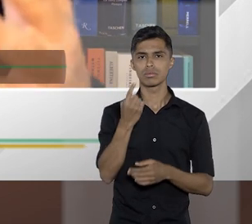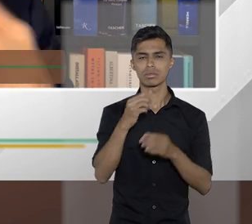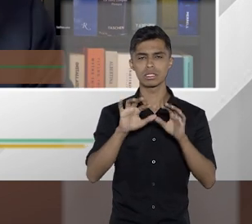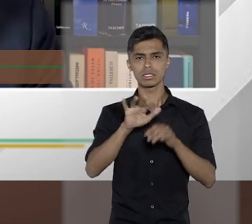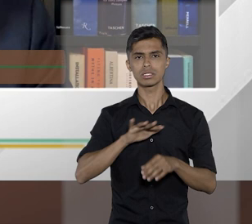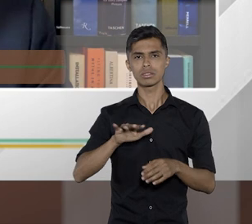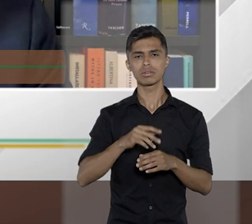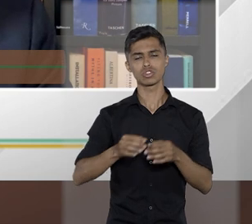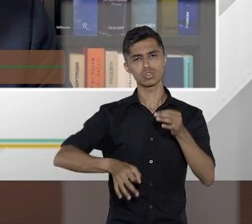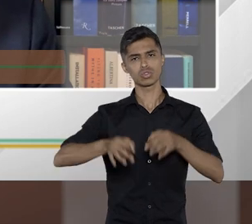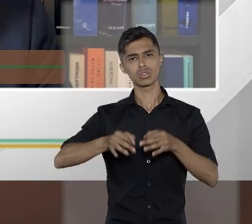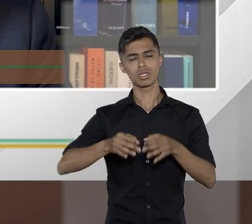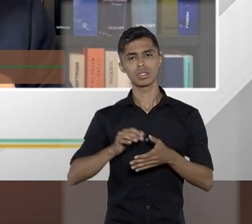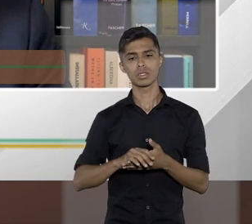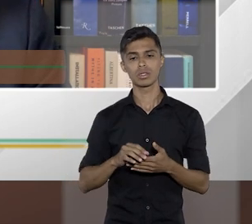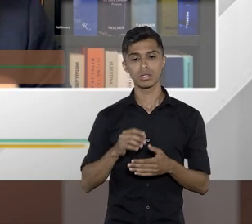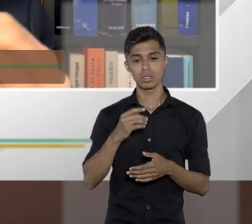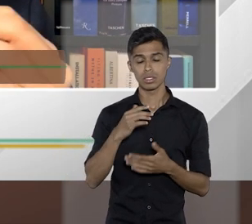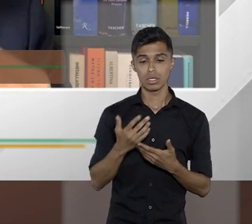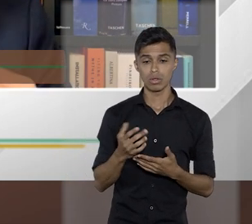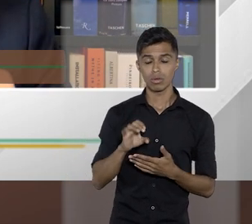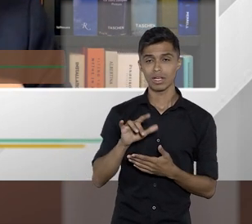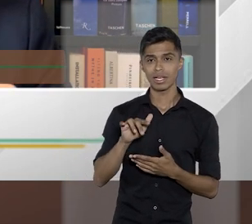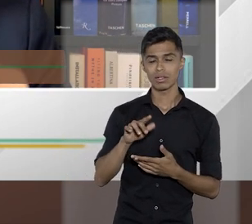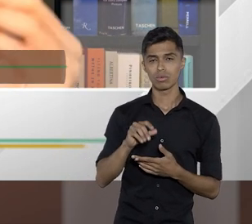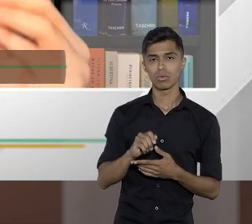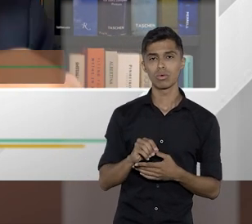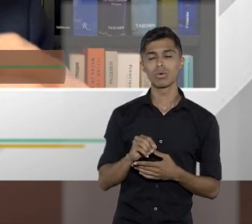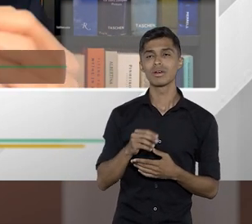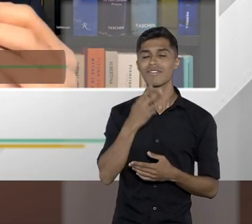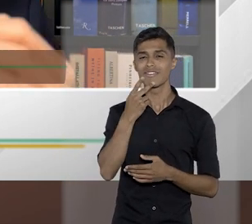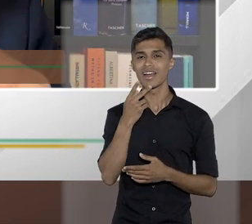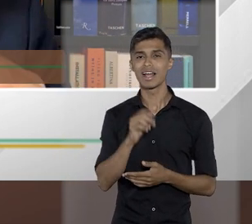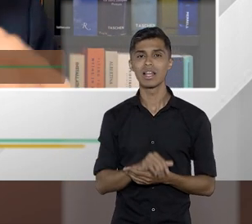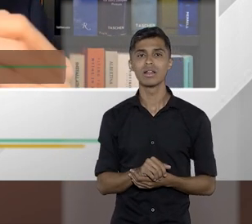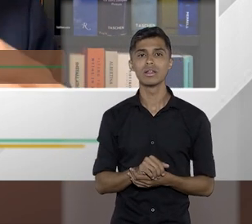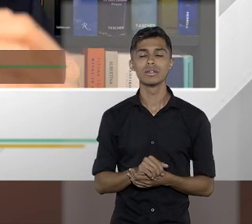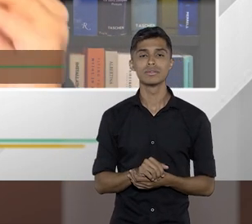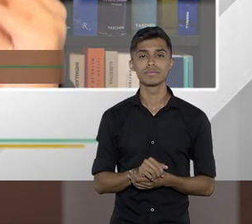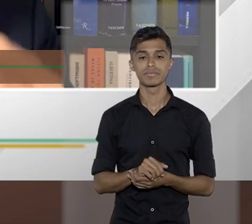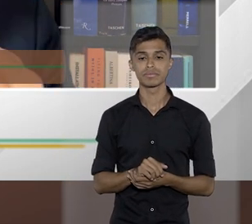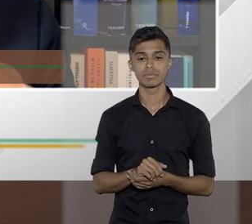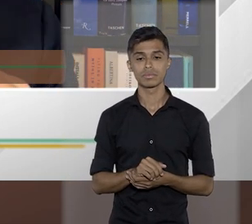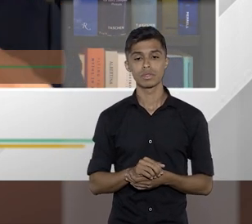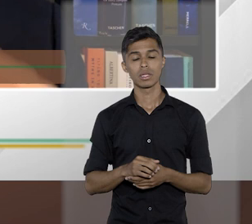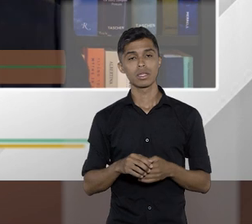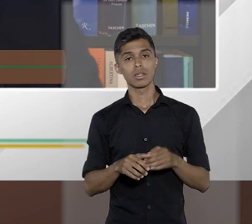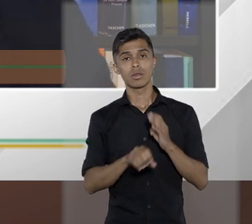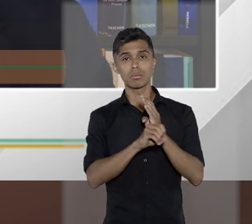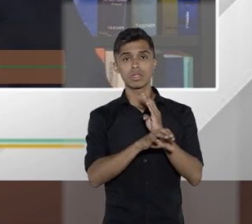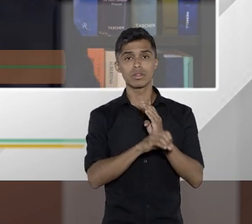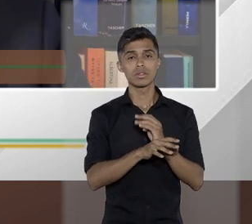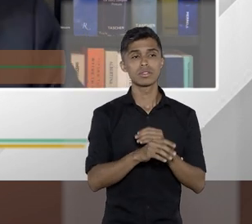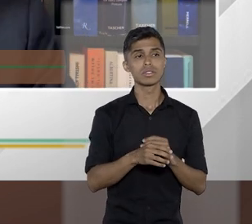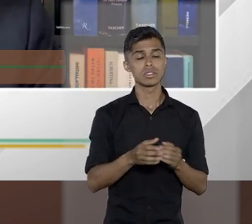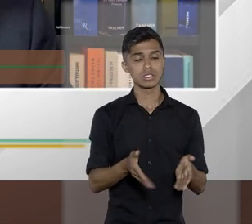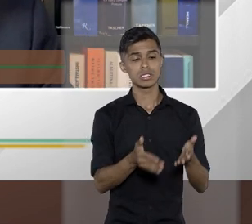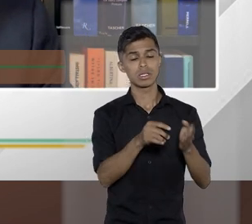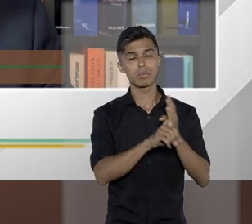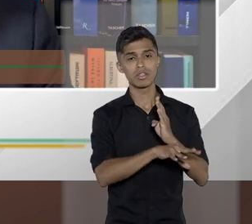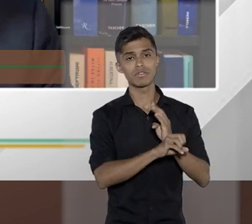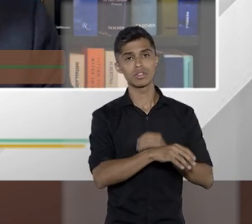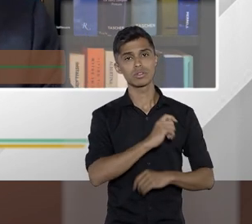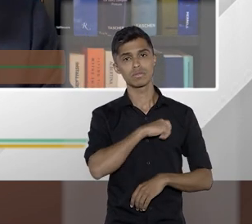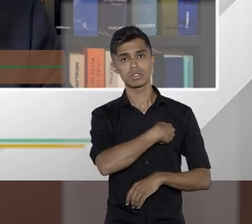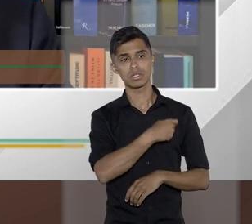julgado, curiosamente, pelo Cade, em que a discussão era a respeito dos incentivos fiscais a um determinado setor lá